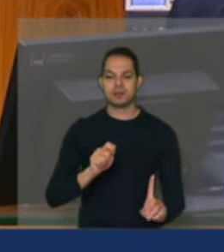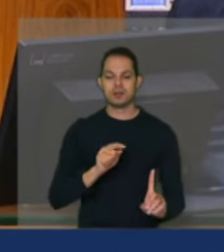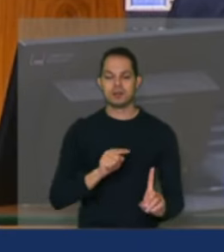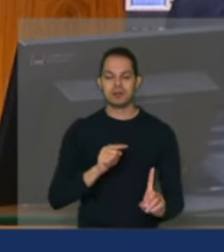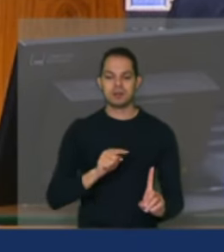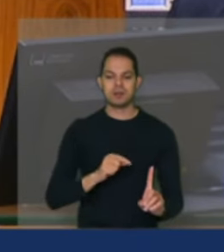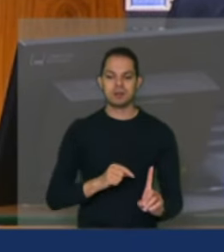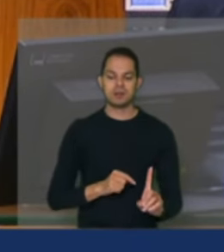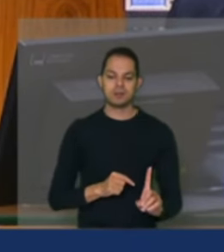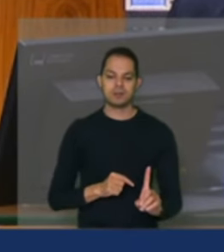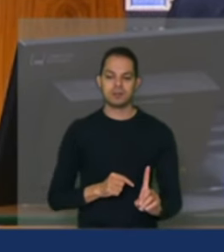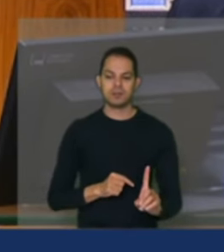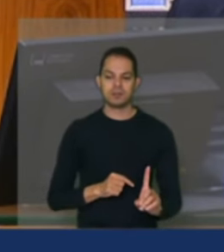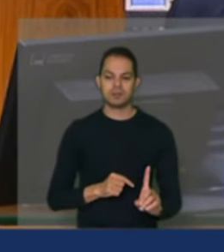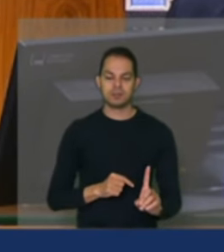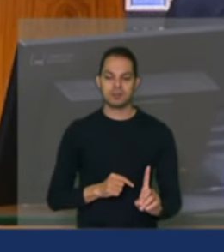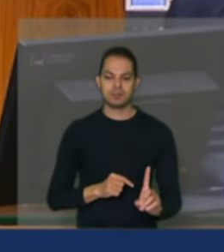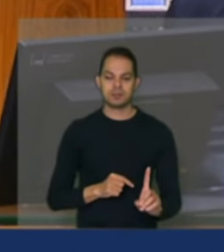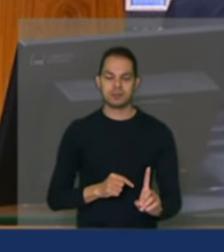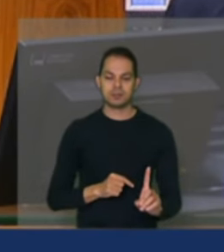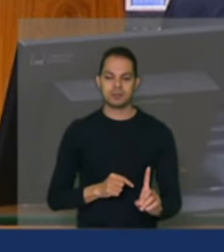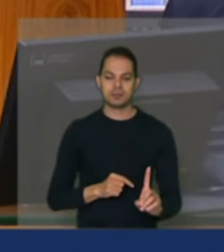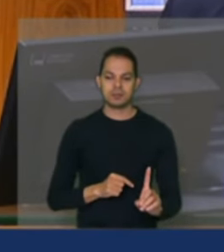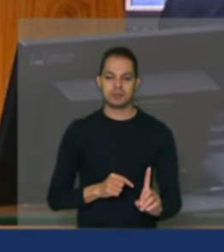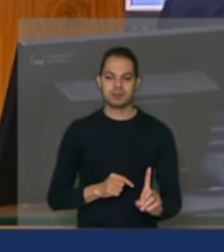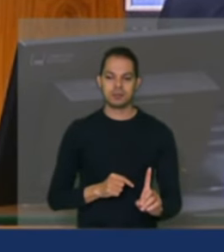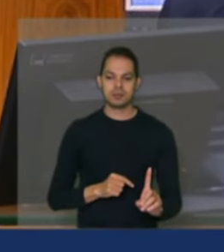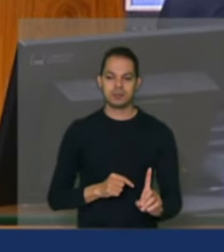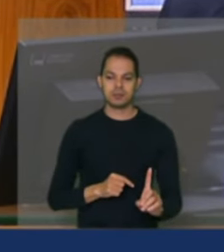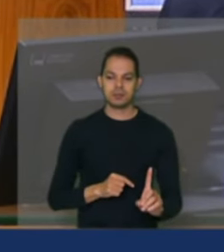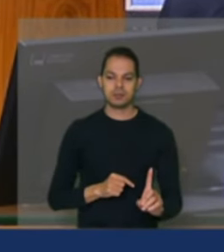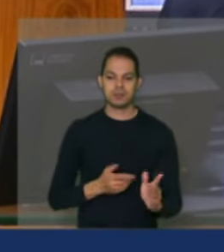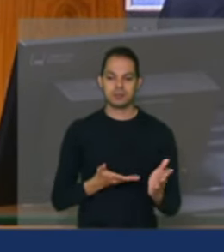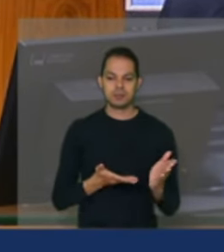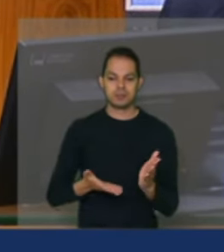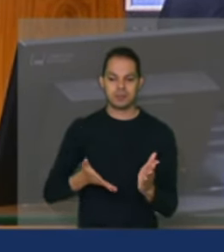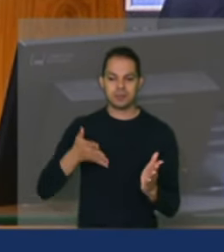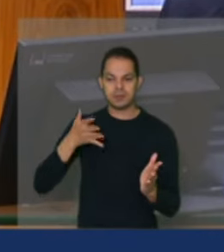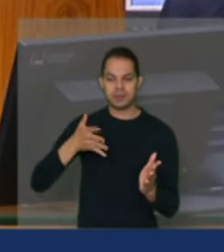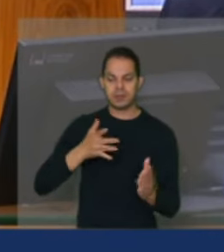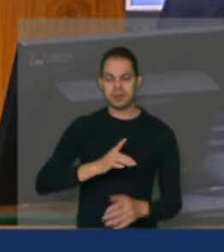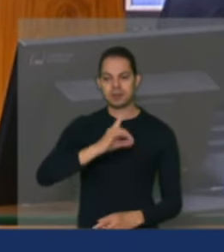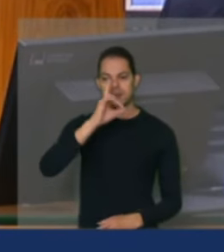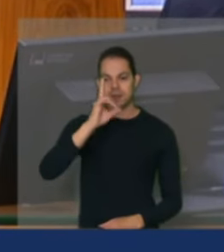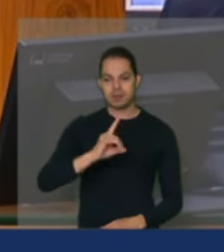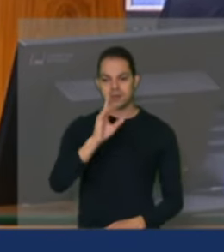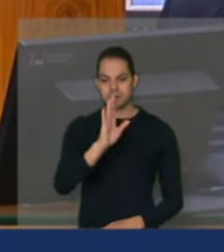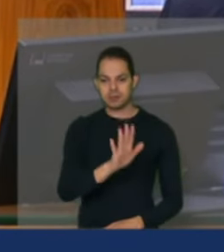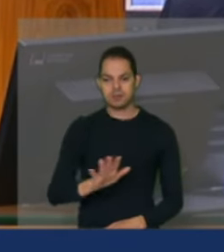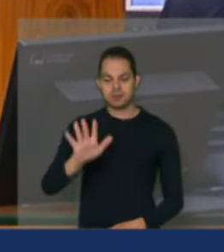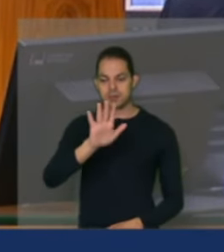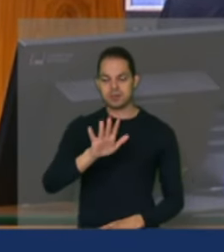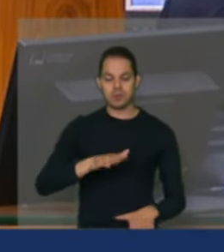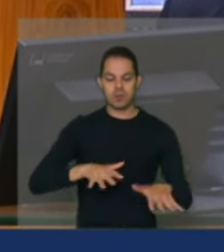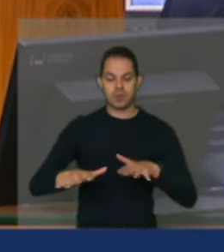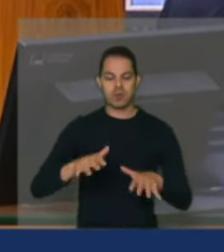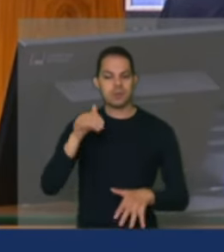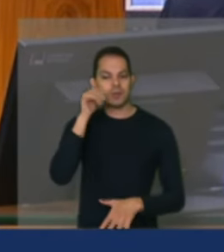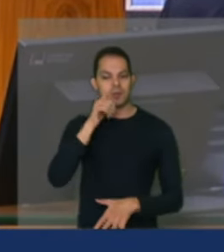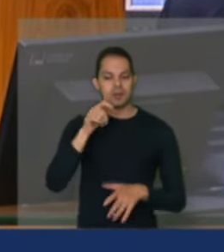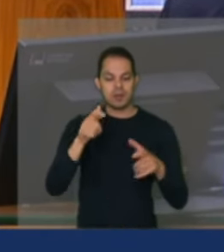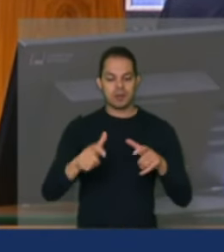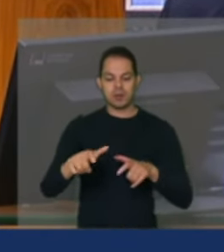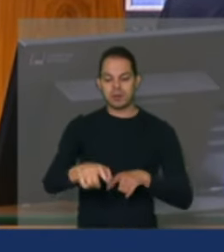Piovazine Cordeiro. Senhora Rosângela Cordeiro, Direção Nacional do Movimento de Mulheres Campesinas,